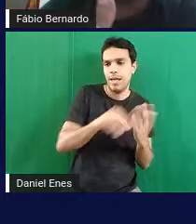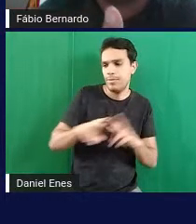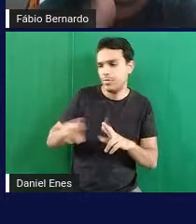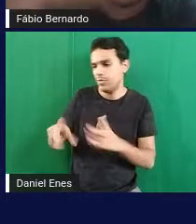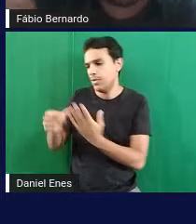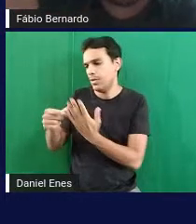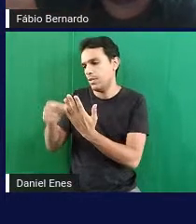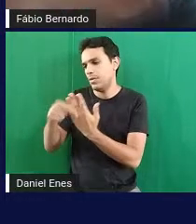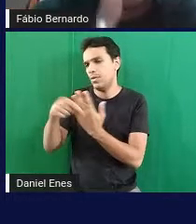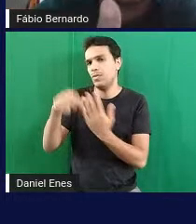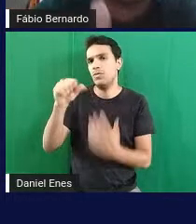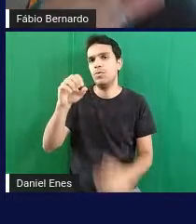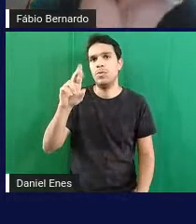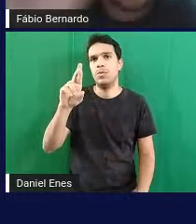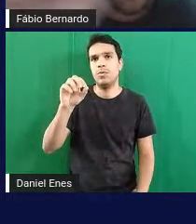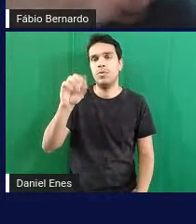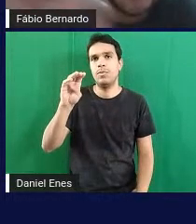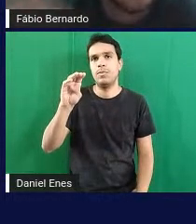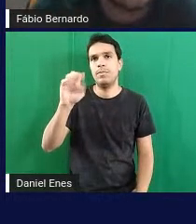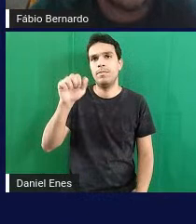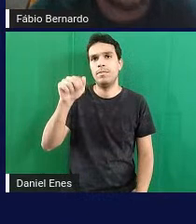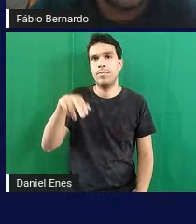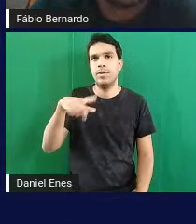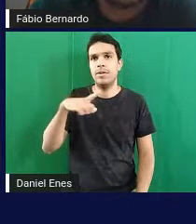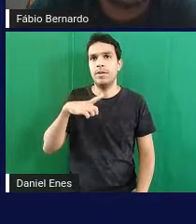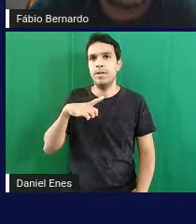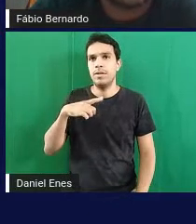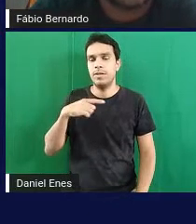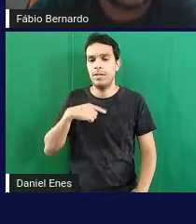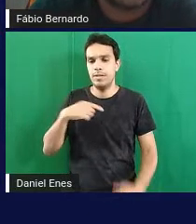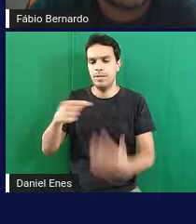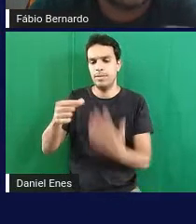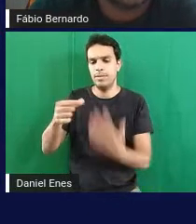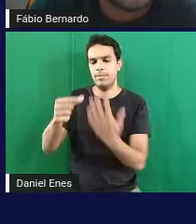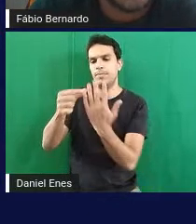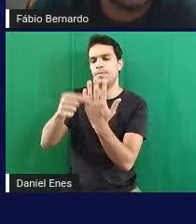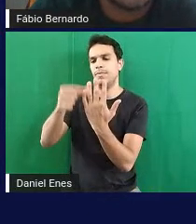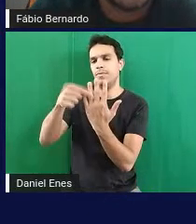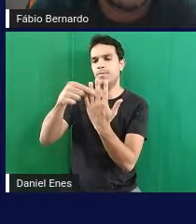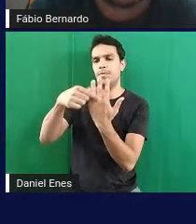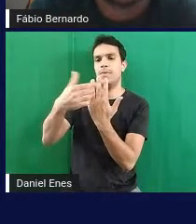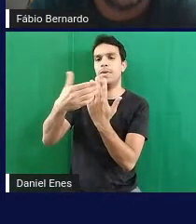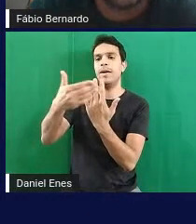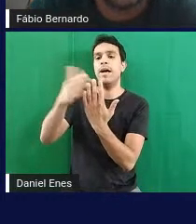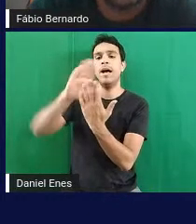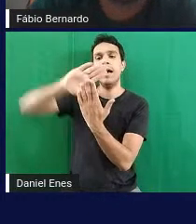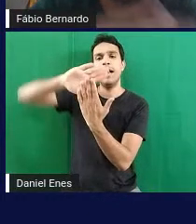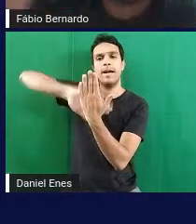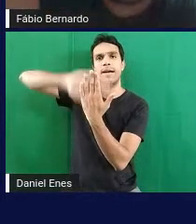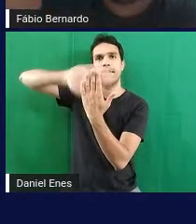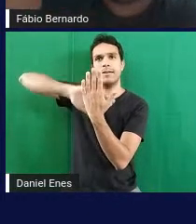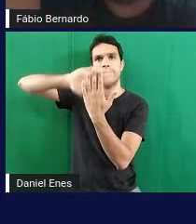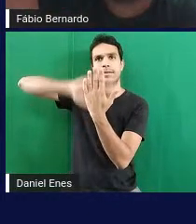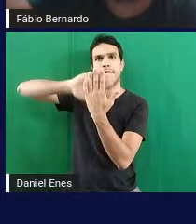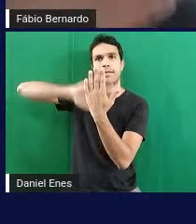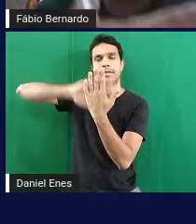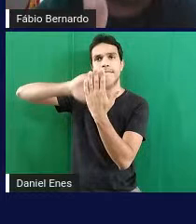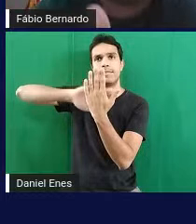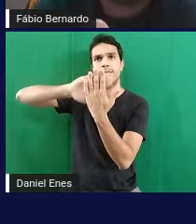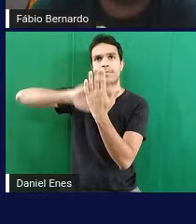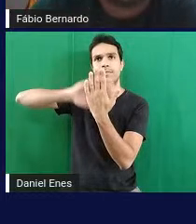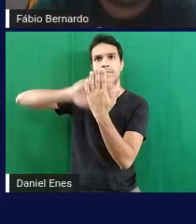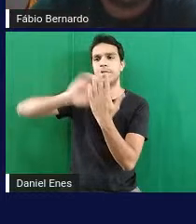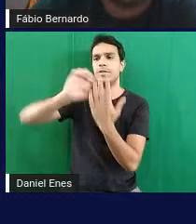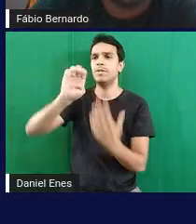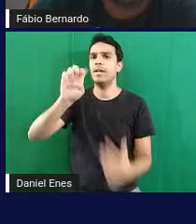película de EVA por trás dessas continhas ali nesse por exemplo do canto esquerdo aqui superior então ele tem uma película